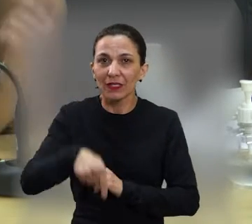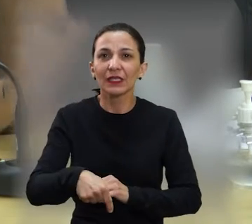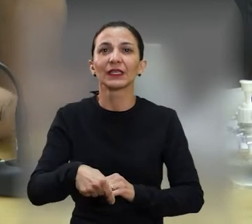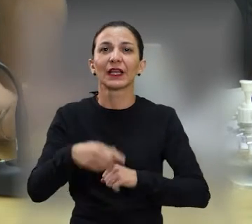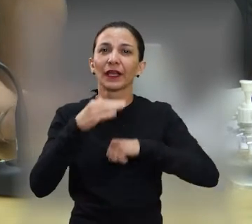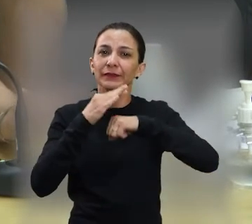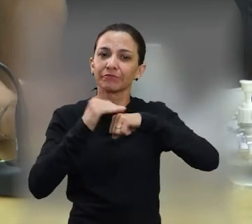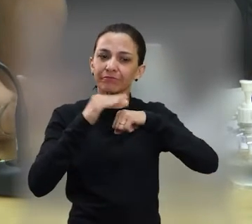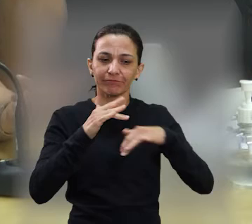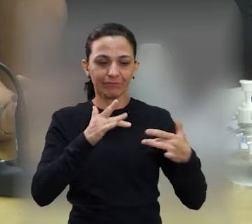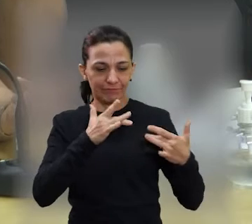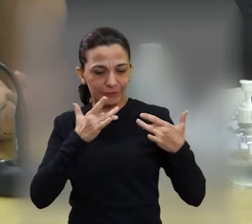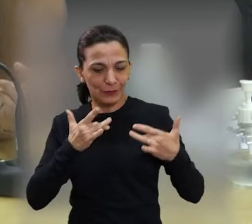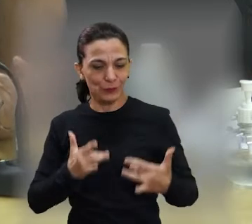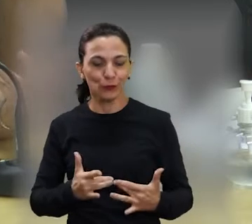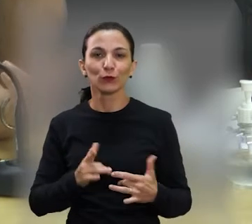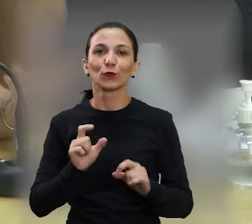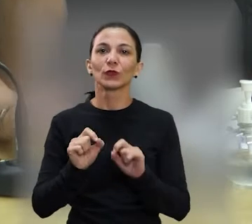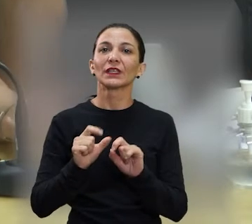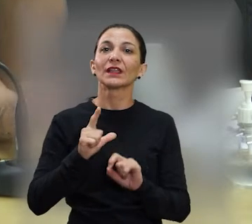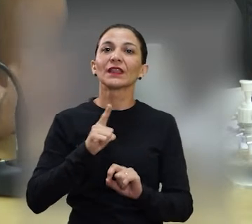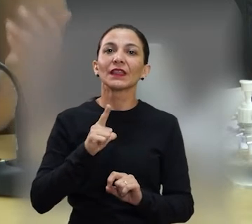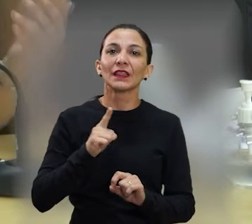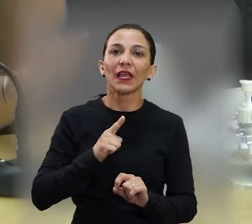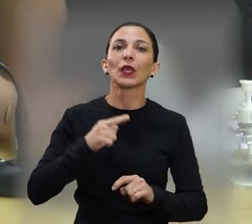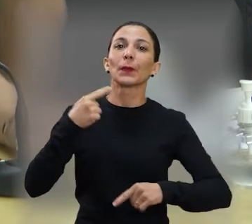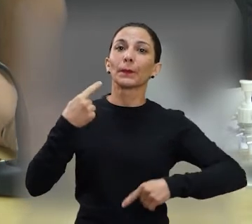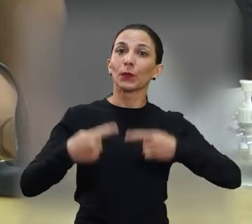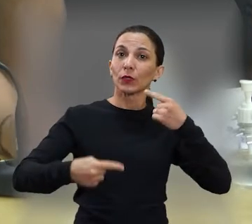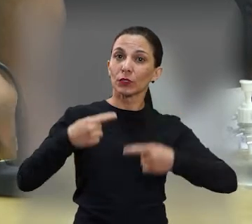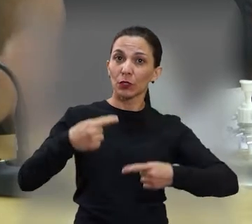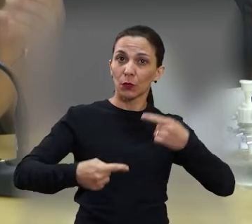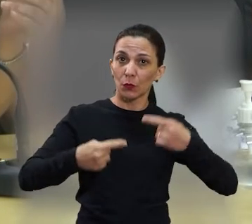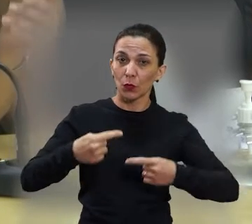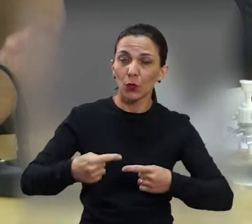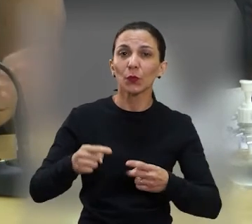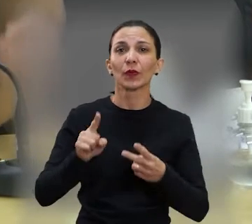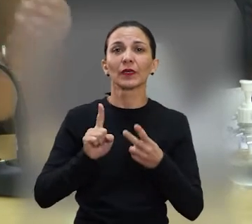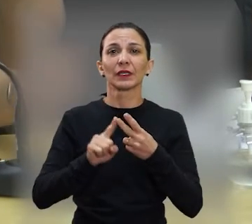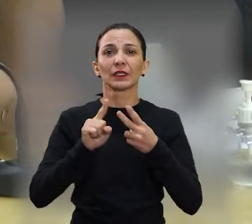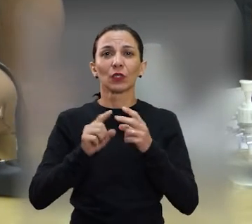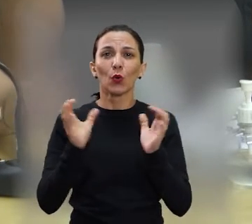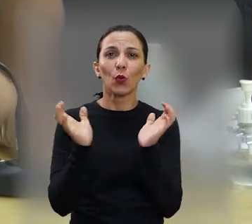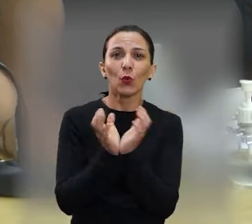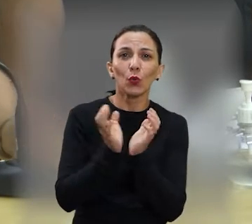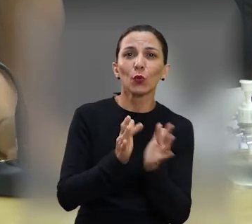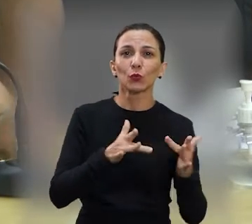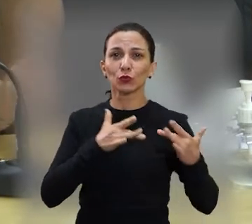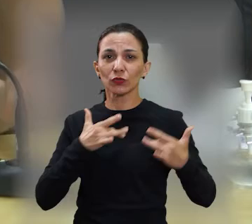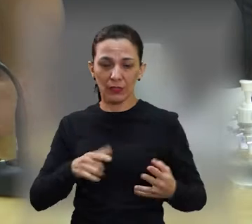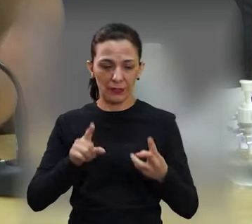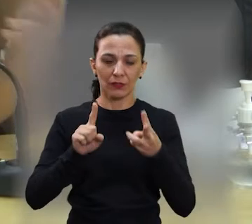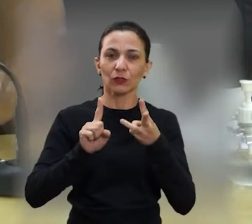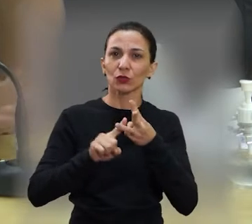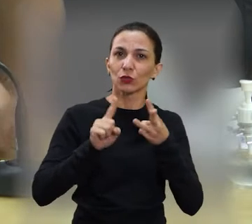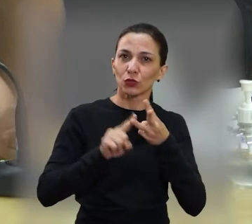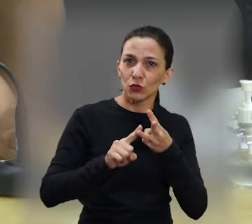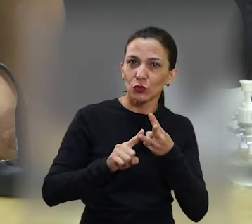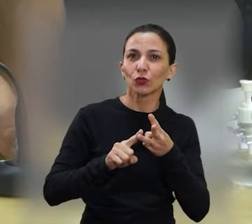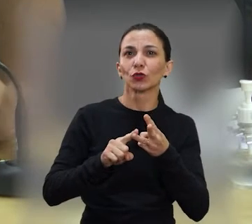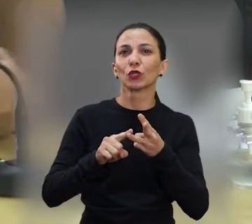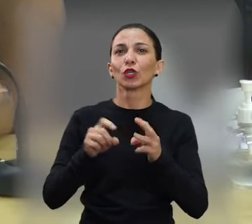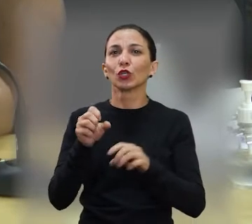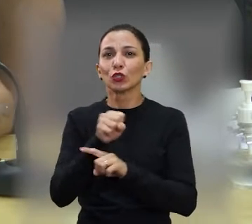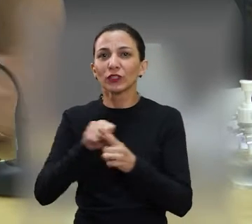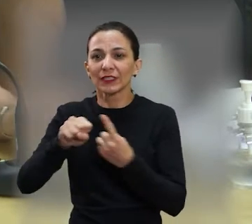generoso e tão solidário, que envolve política pública, que envolve os grupos solidários, que envolve organizações da